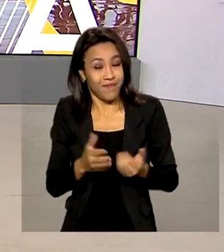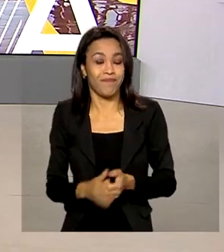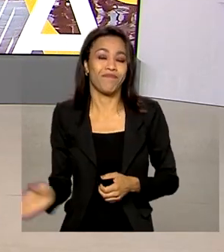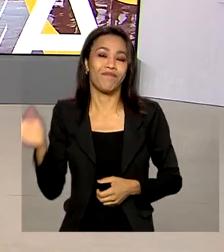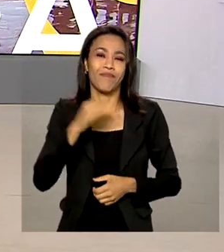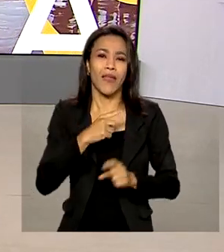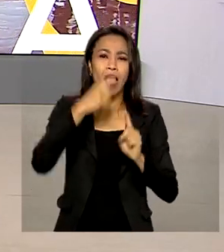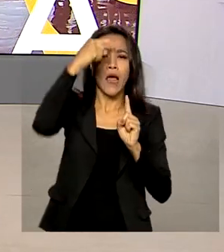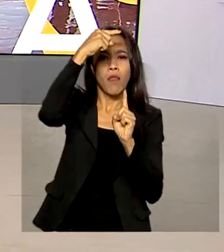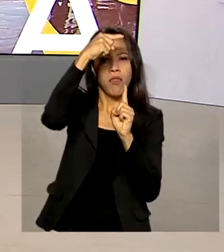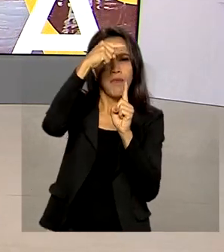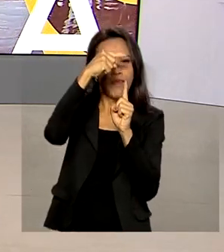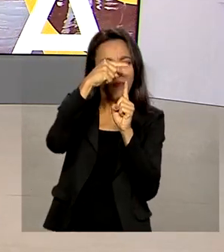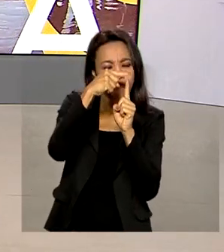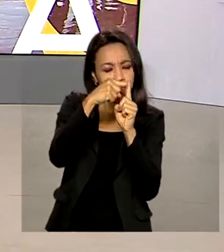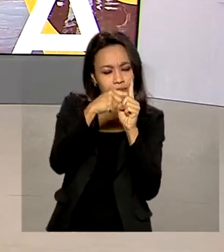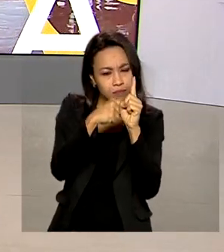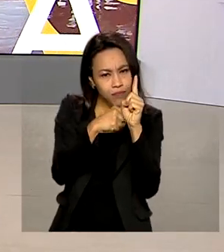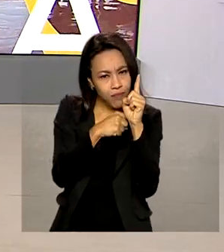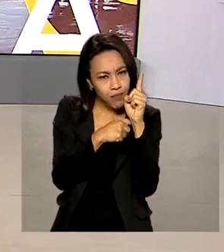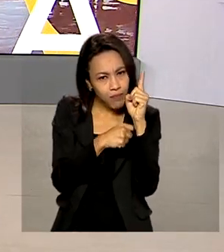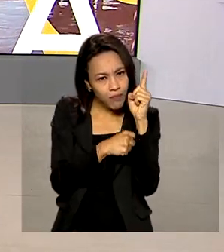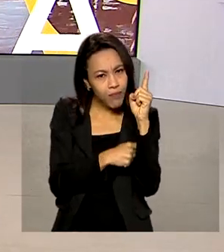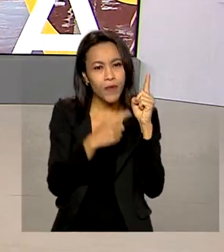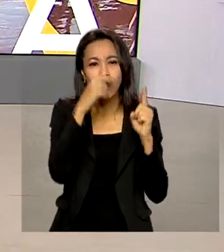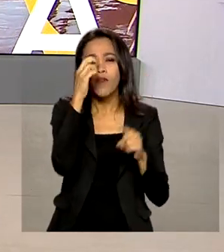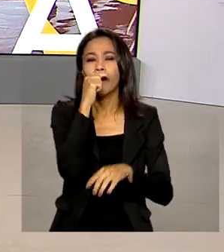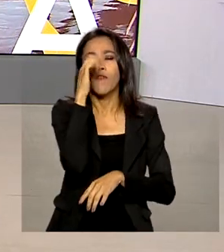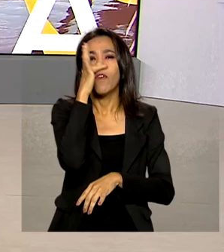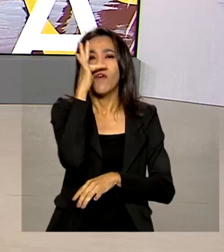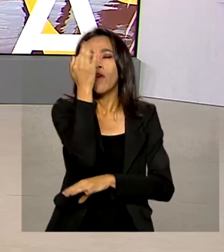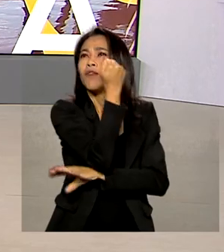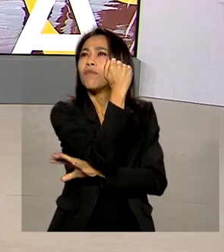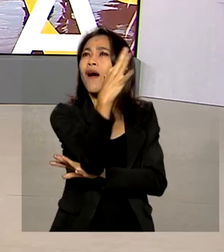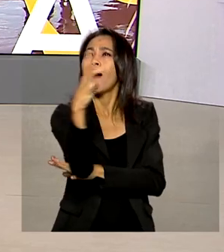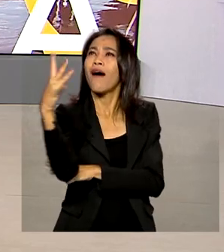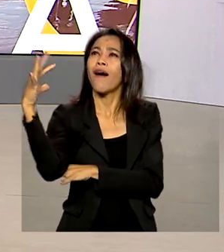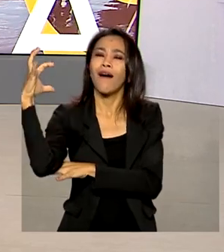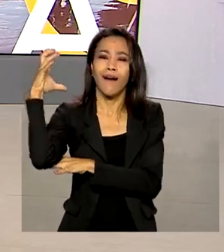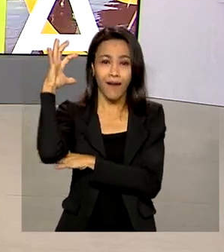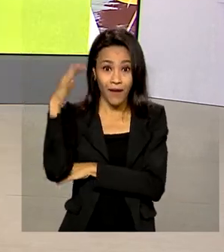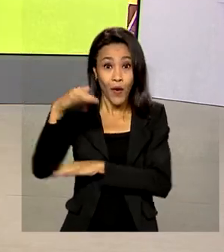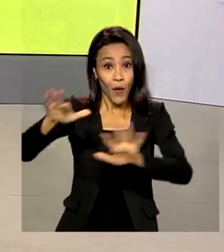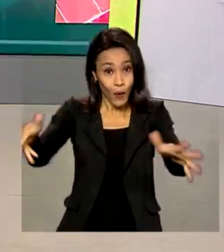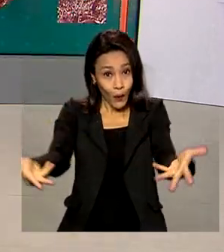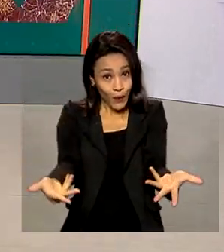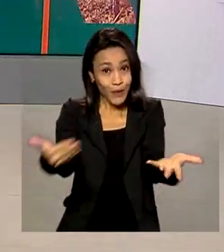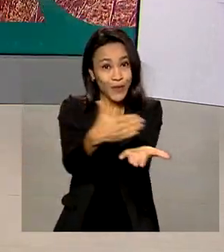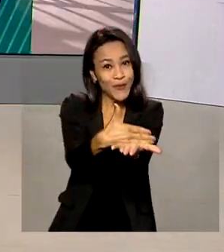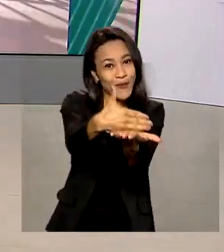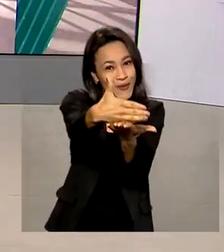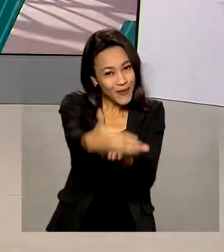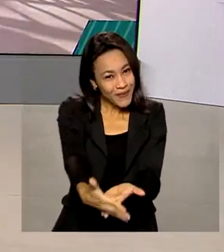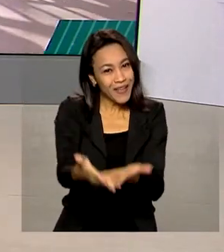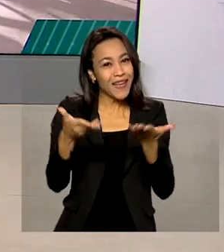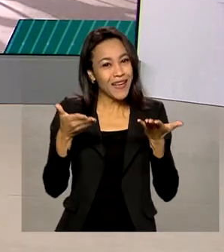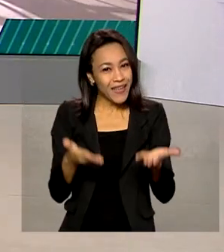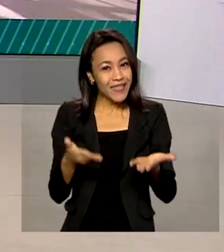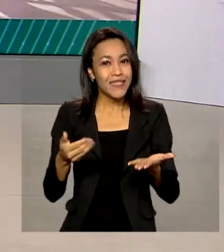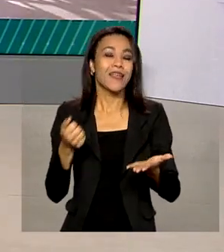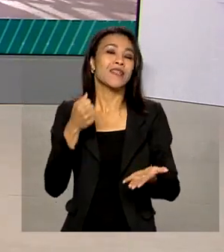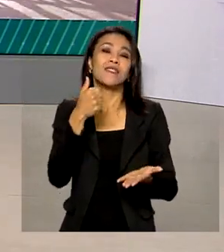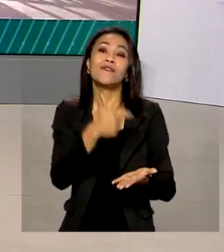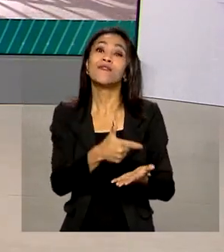Temperaturas mais amenas e dias mais floridos. A primavera 2022 começa hoje, exatamente às 22